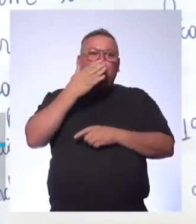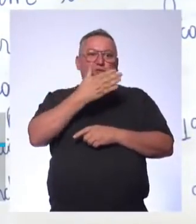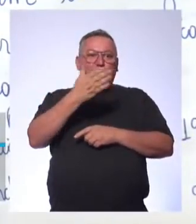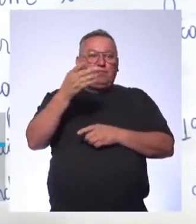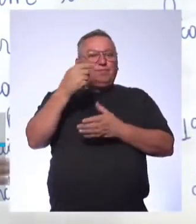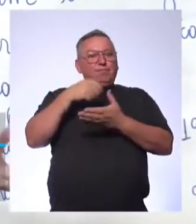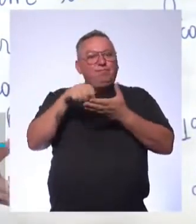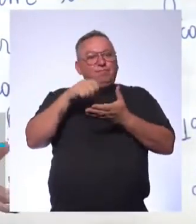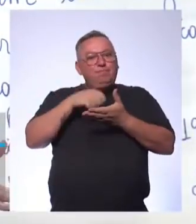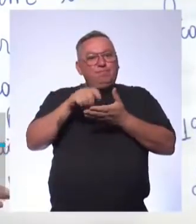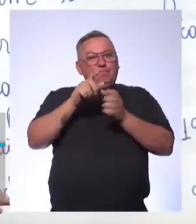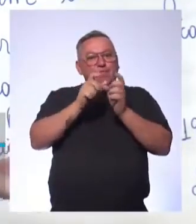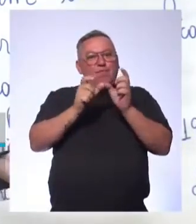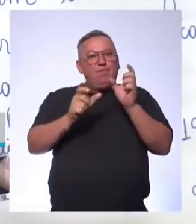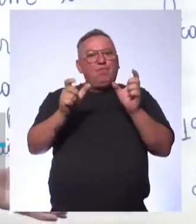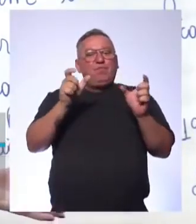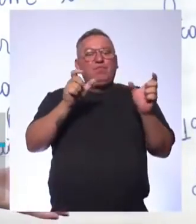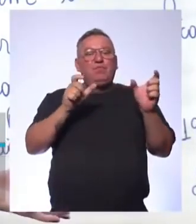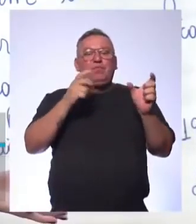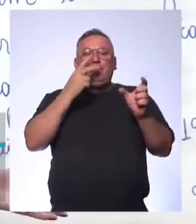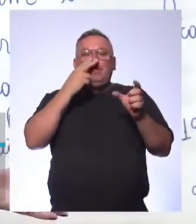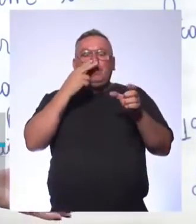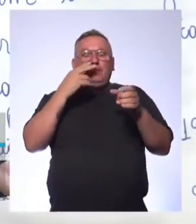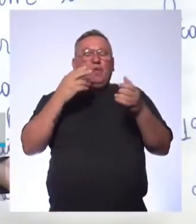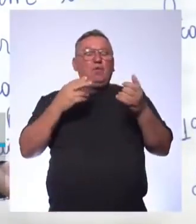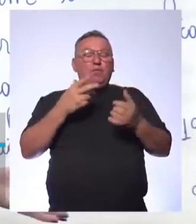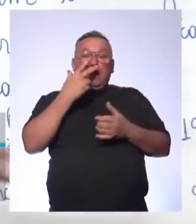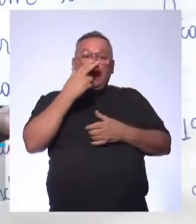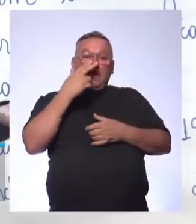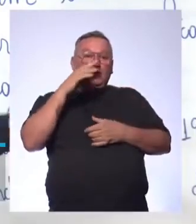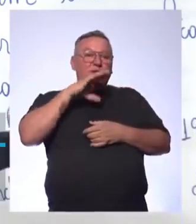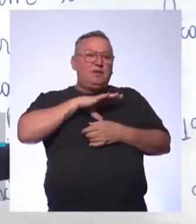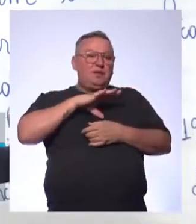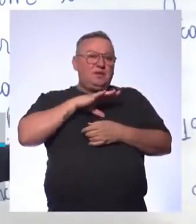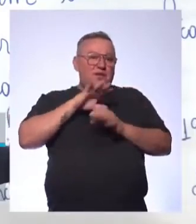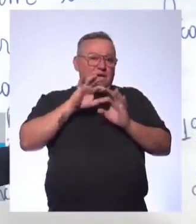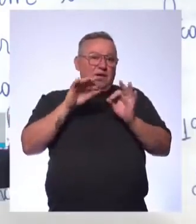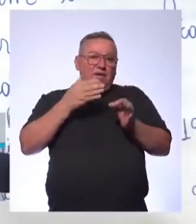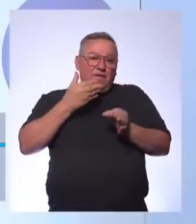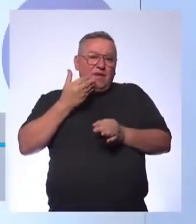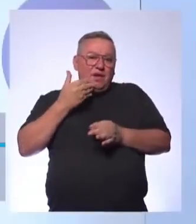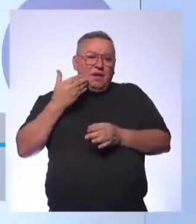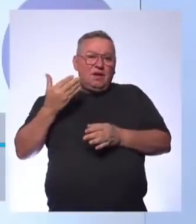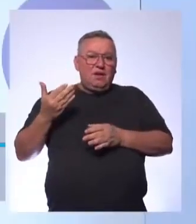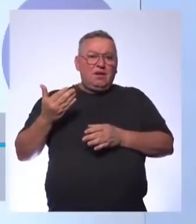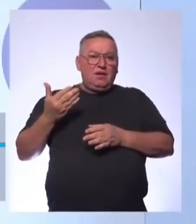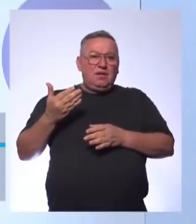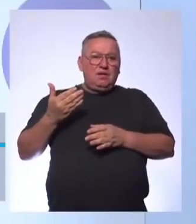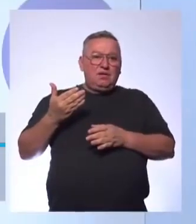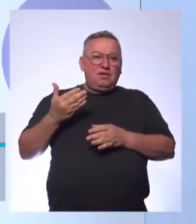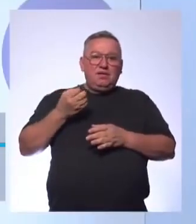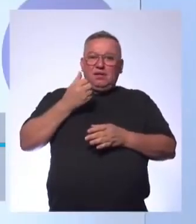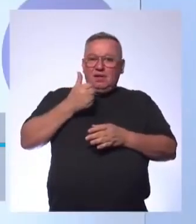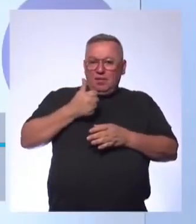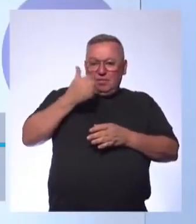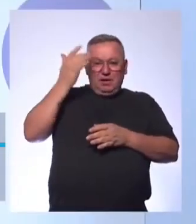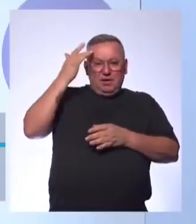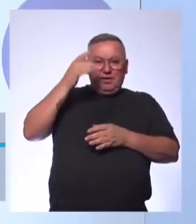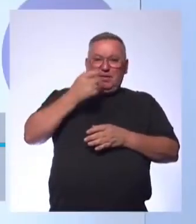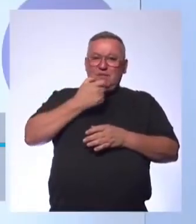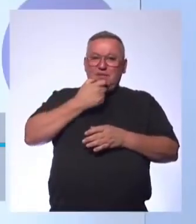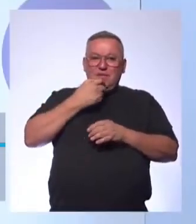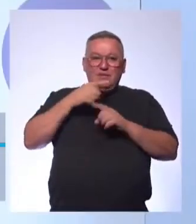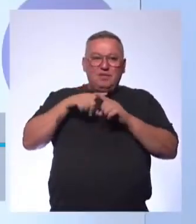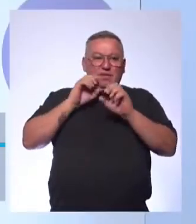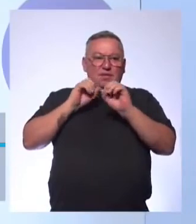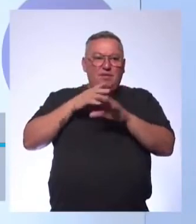vocês Escreverem as palavras Que são parecidas com o português E isso é uma coisa super fácil, né, Ed? Ainda bem, né? Que vocês não sabem inglês Porque a gente tá aqui